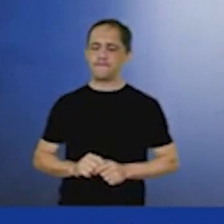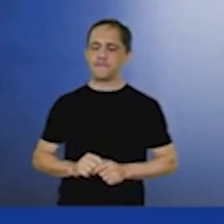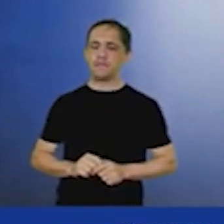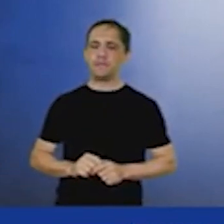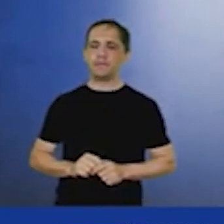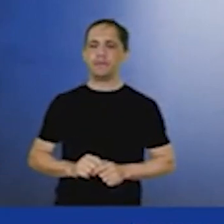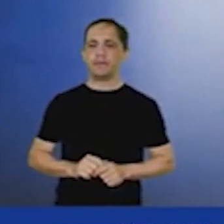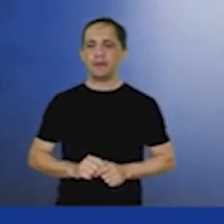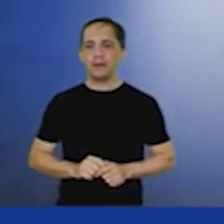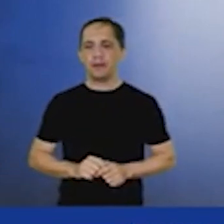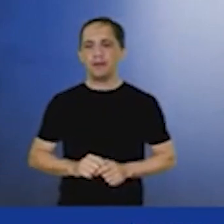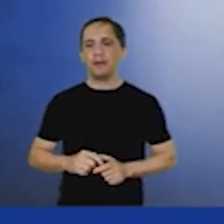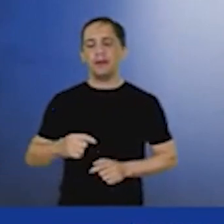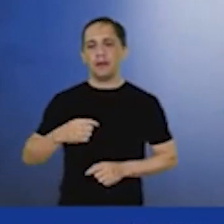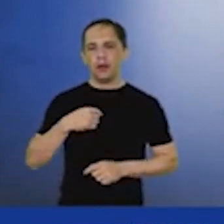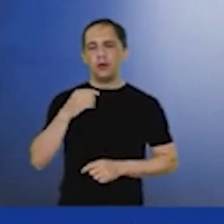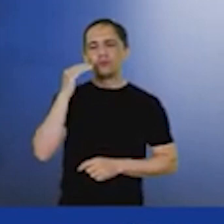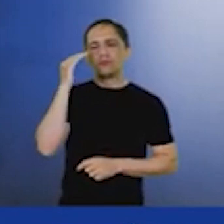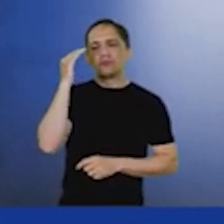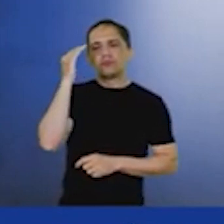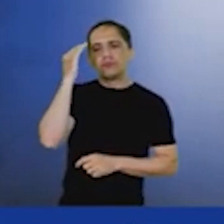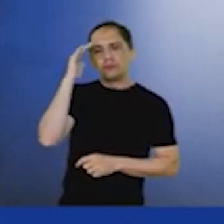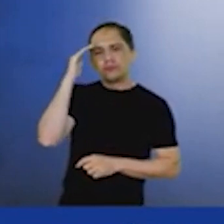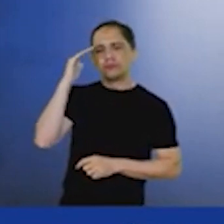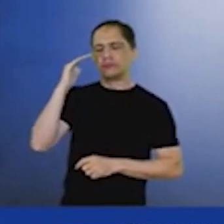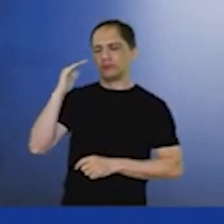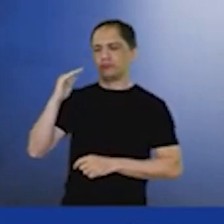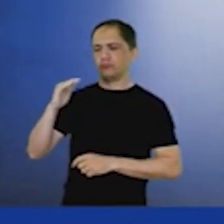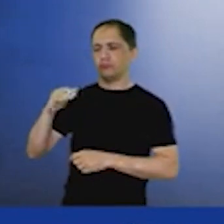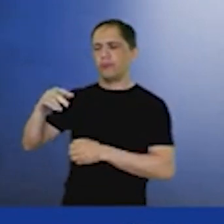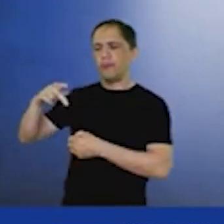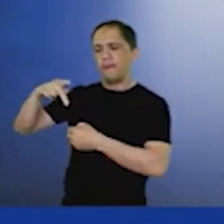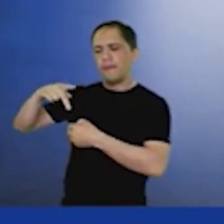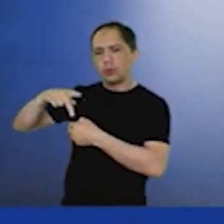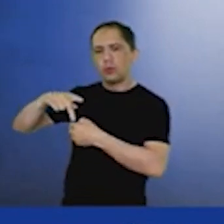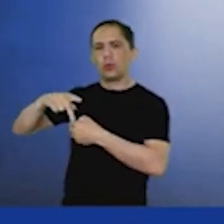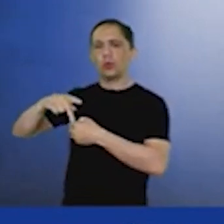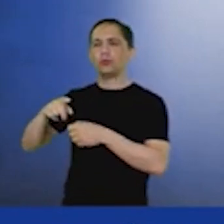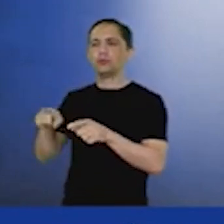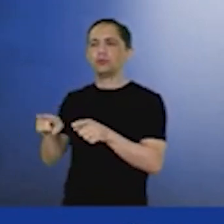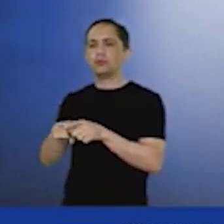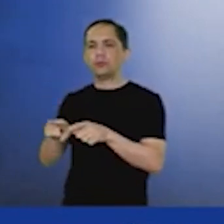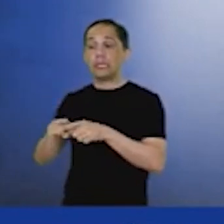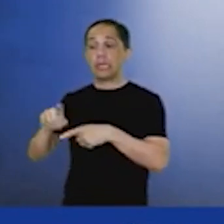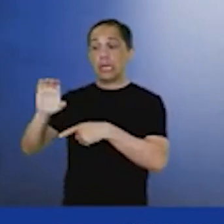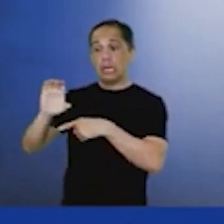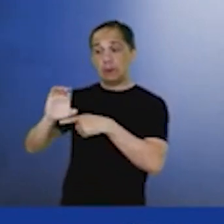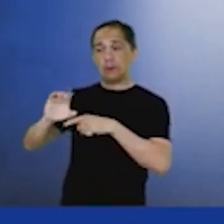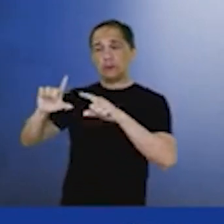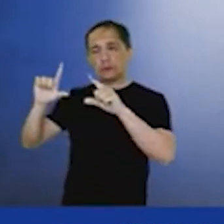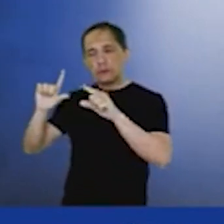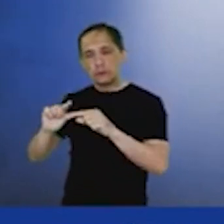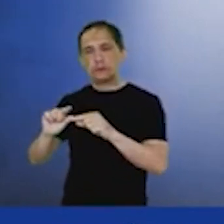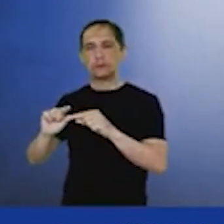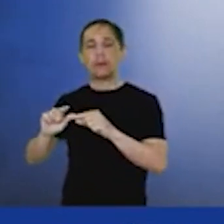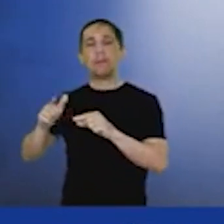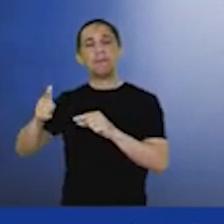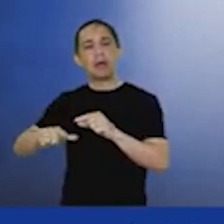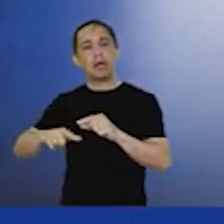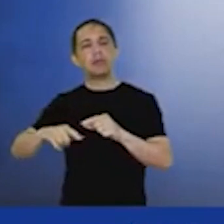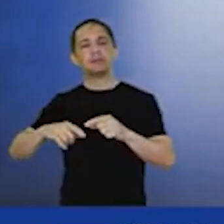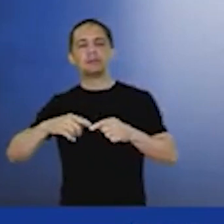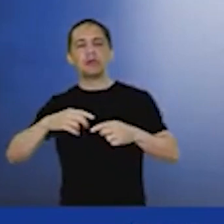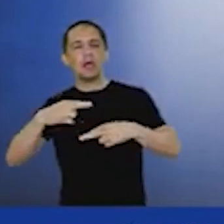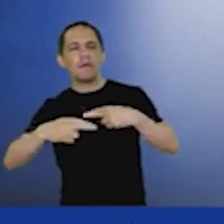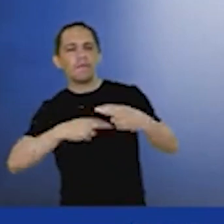a associação da atividade de petróleo com atividade de baixo carbono e renováveis vai ser uma